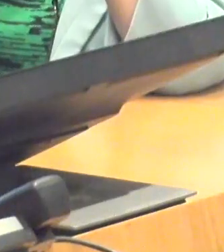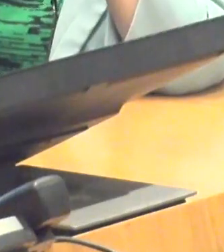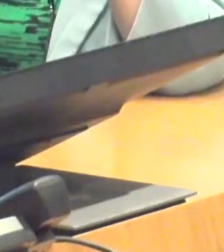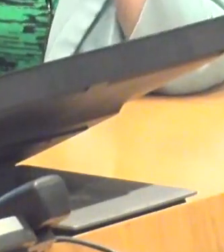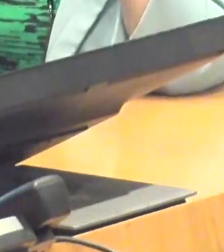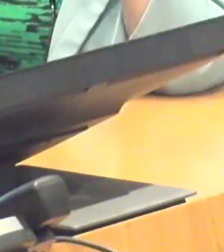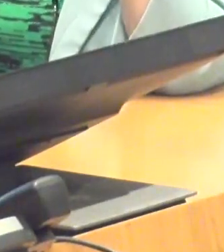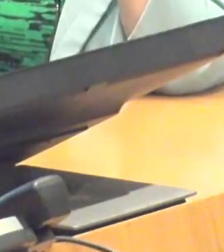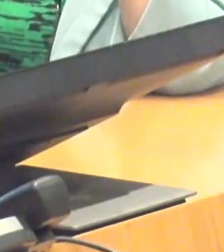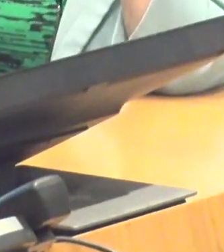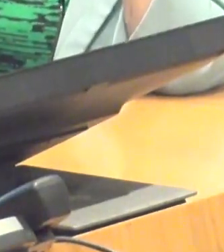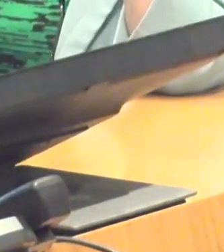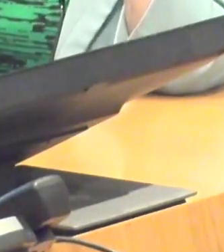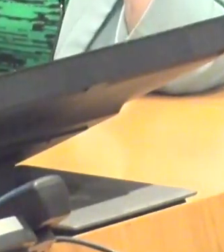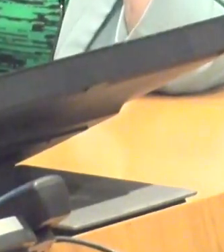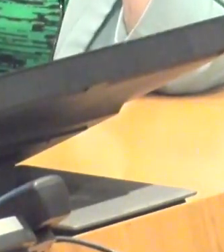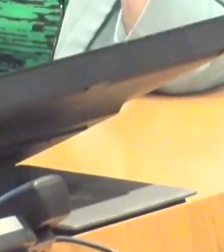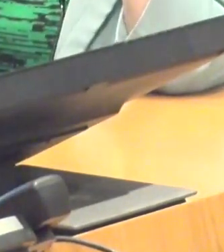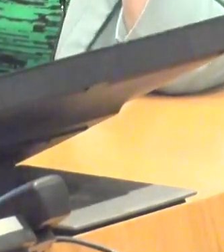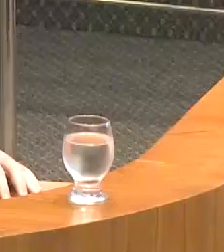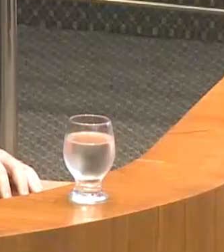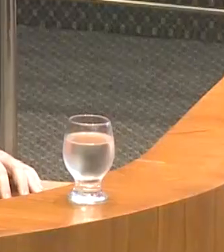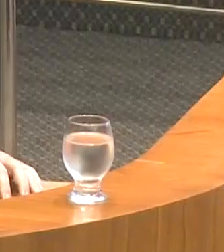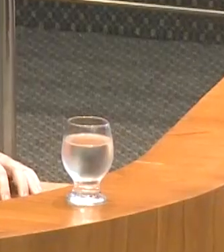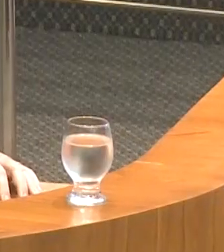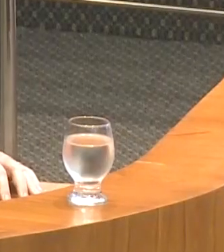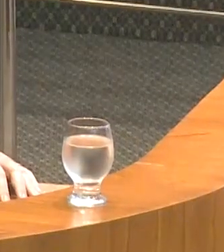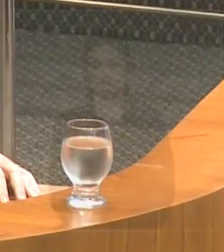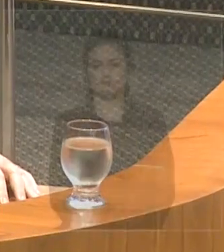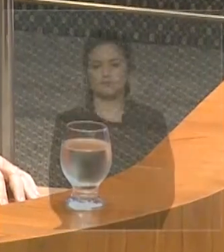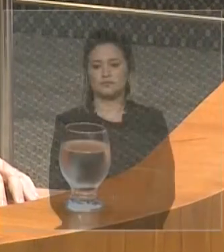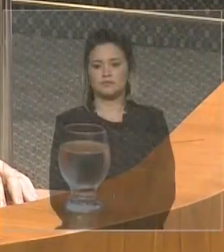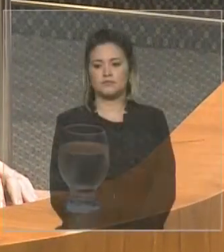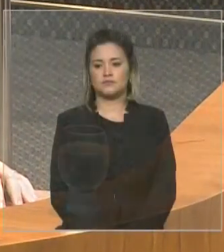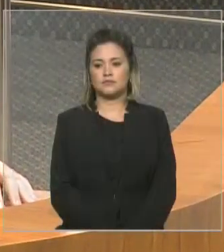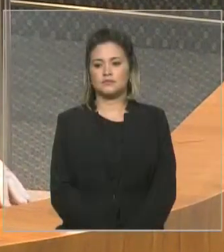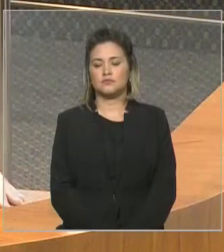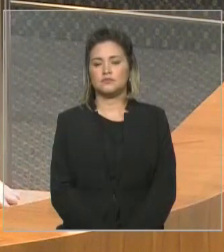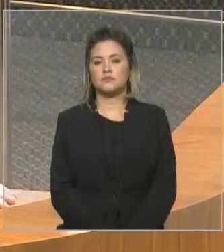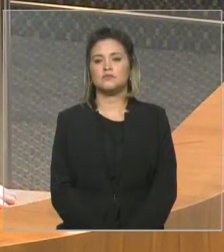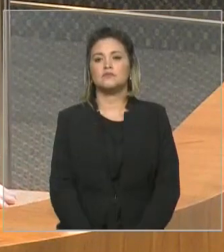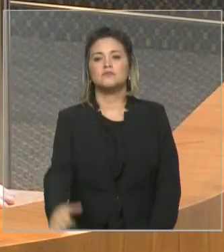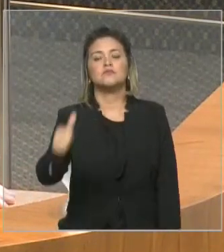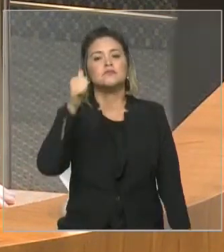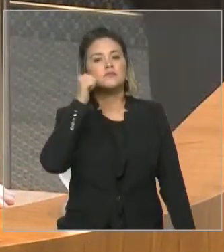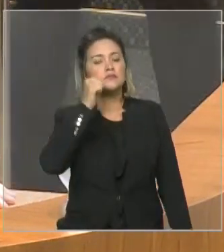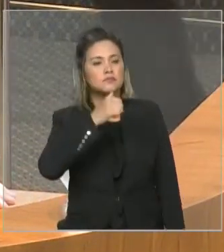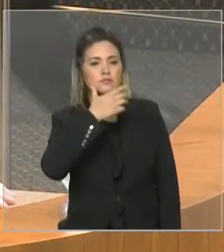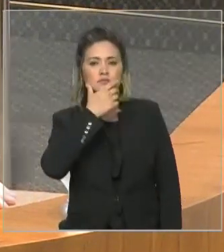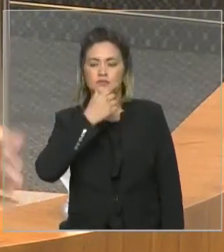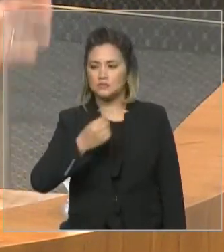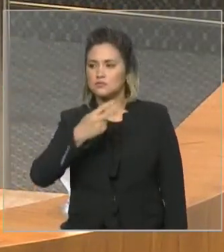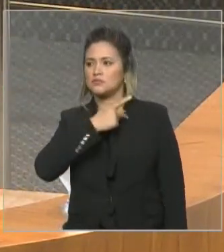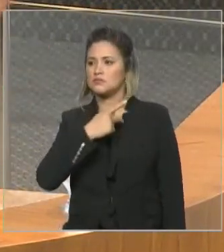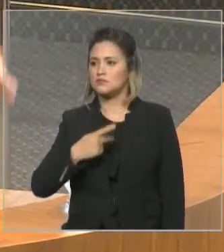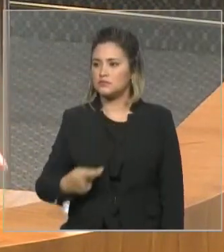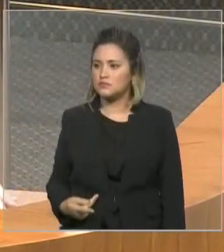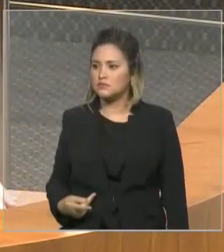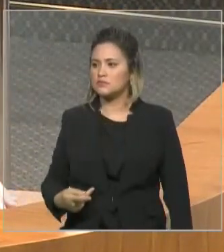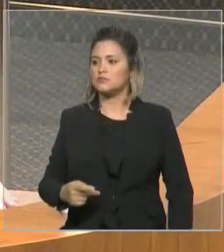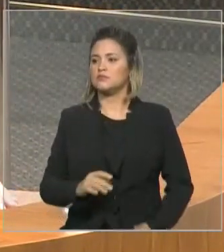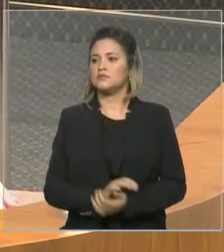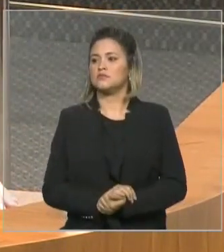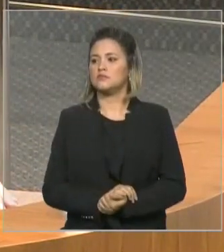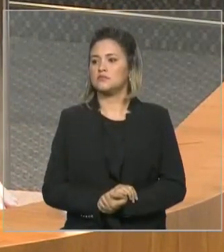Senhores deputados, senhoras deputadas, senhor presidente, senhoras secretárias, deputada Andréa Rezende, deputada